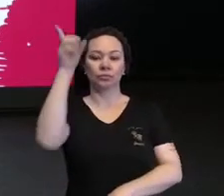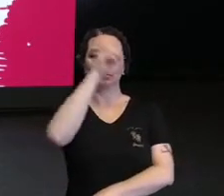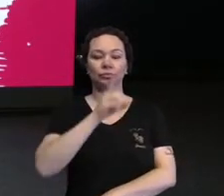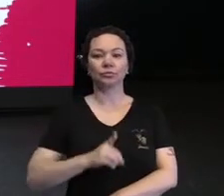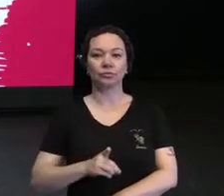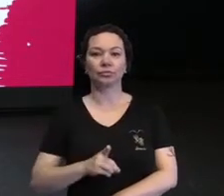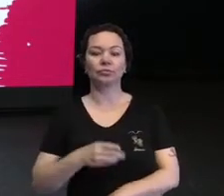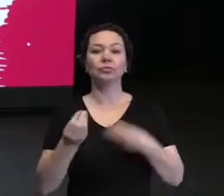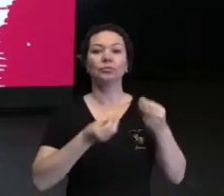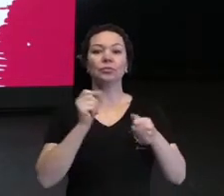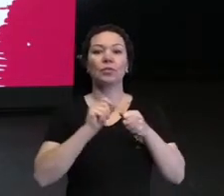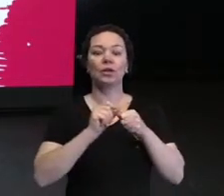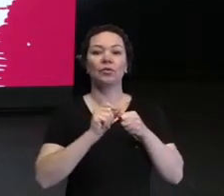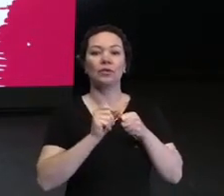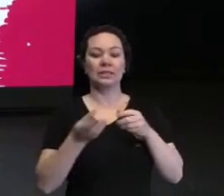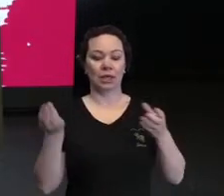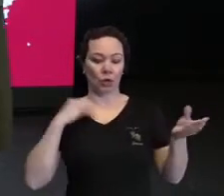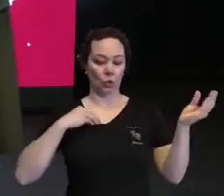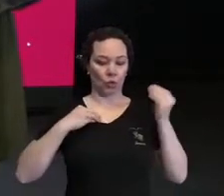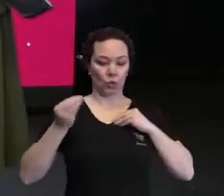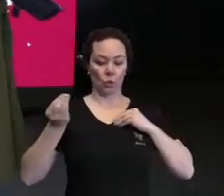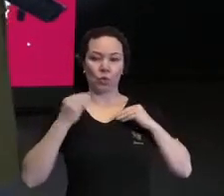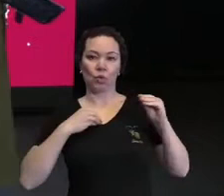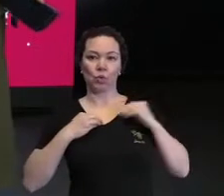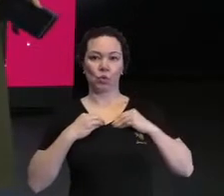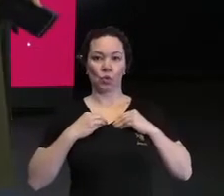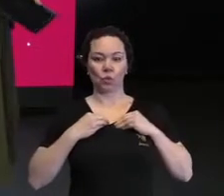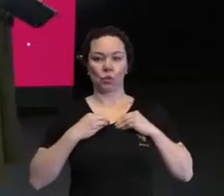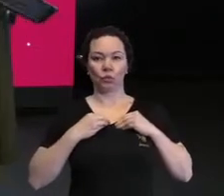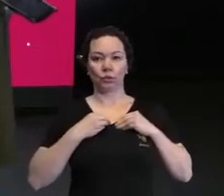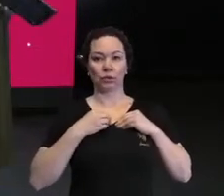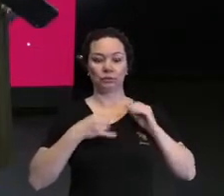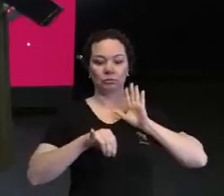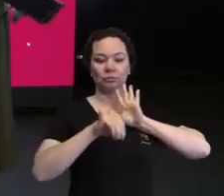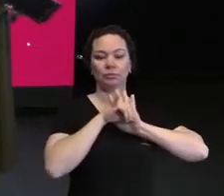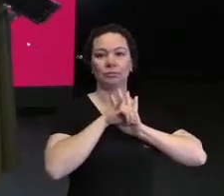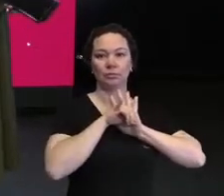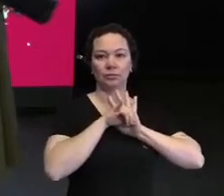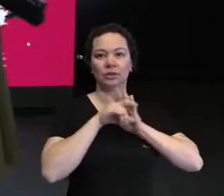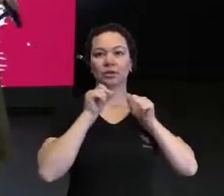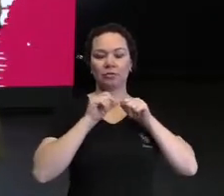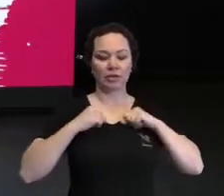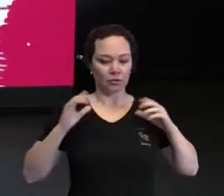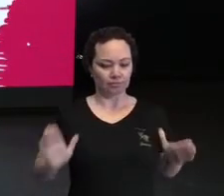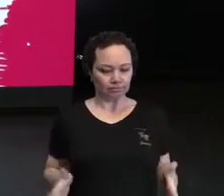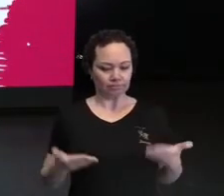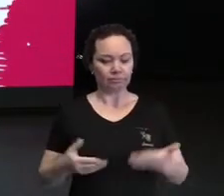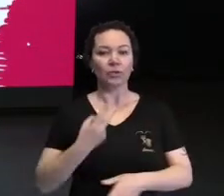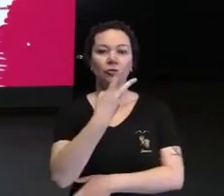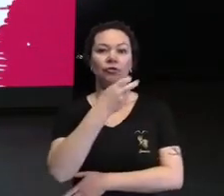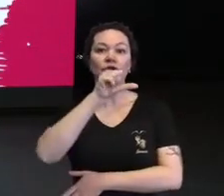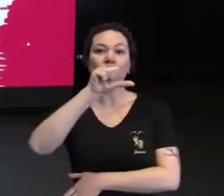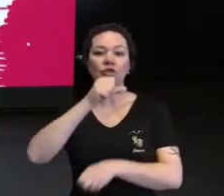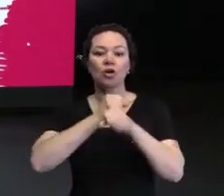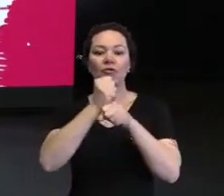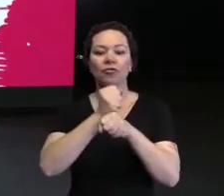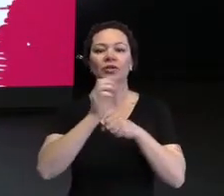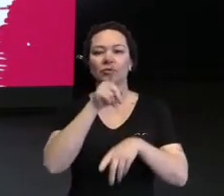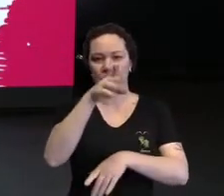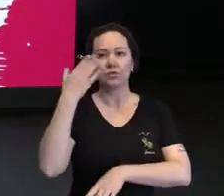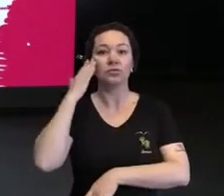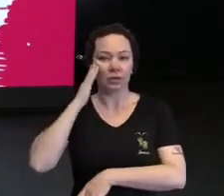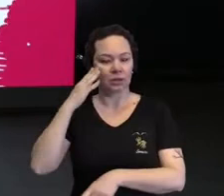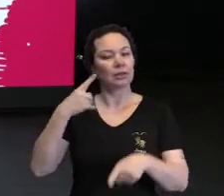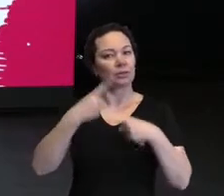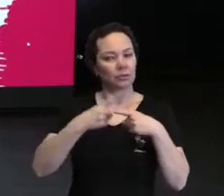processo de construção dessa identidade, que é o que me traz o oxigênio aí há 29 anos e vocês vão entender por quê.